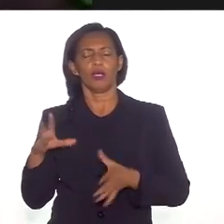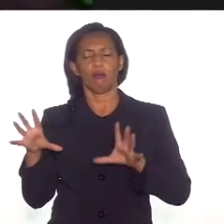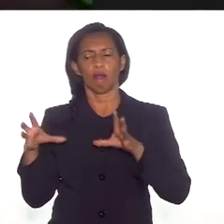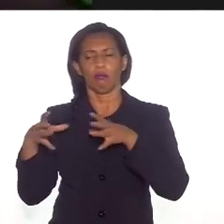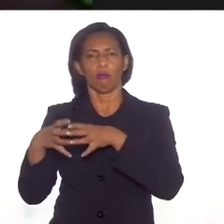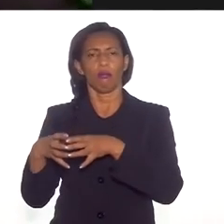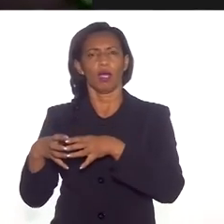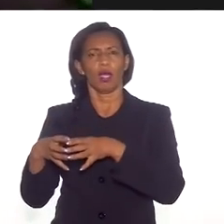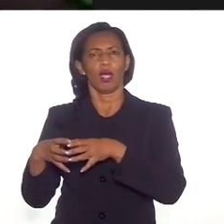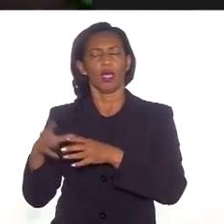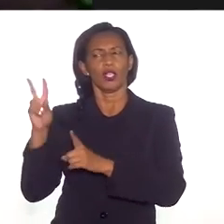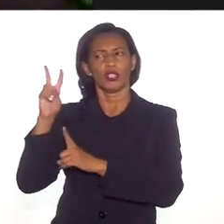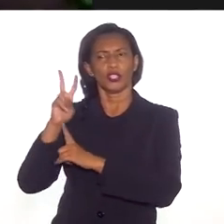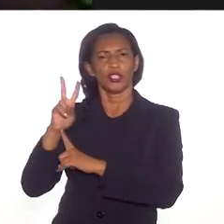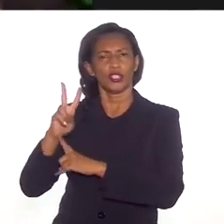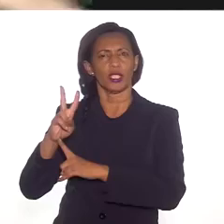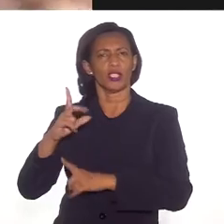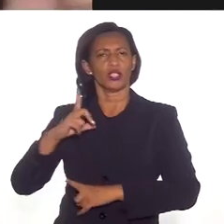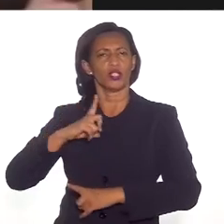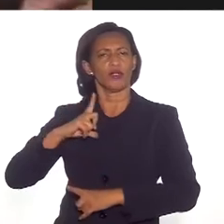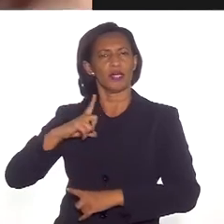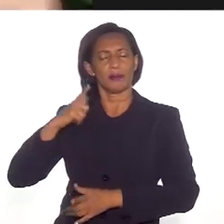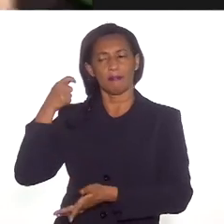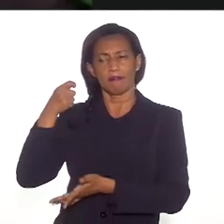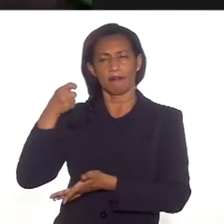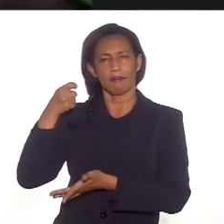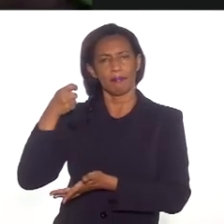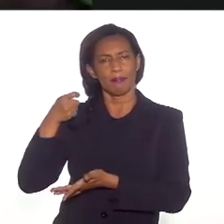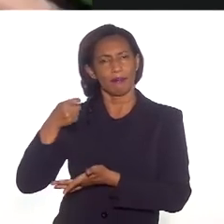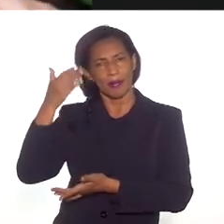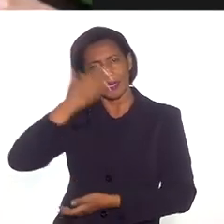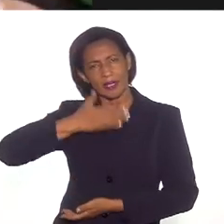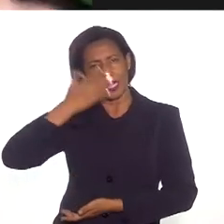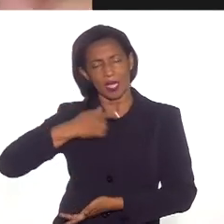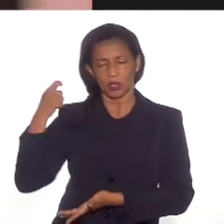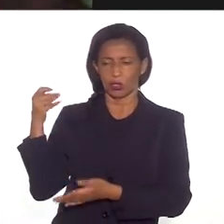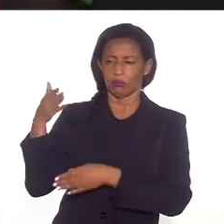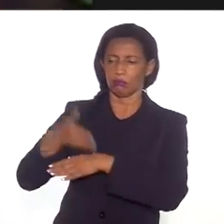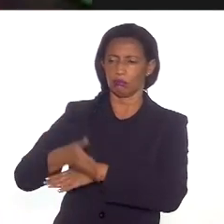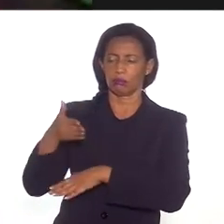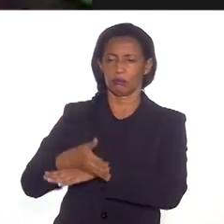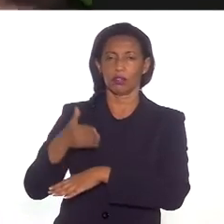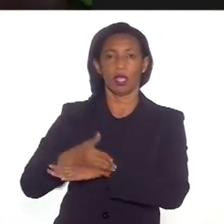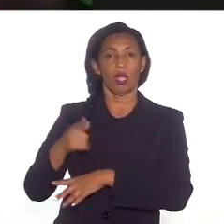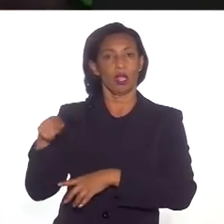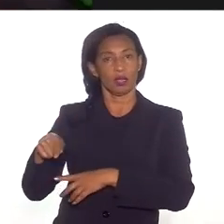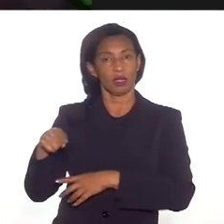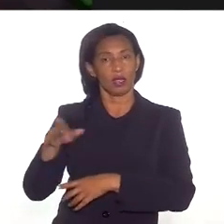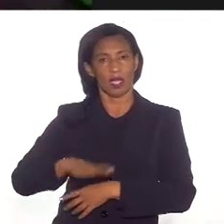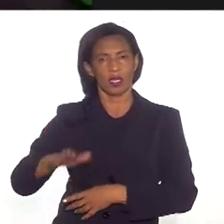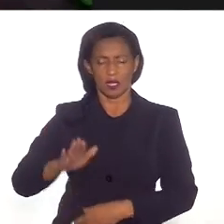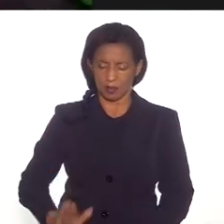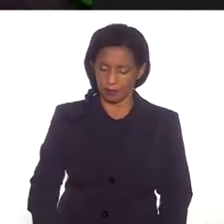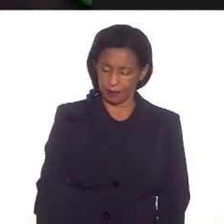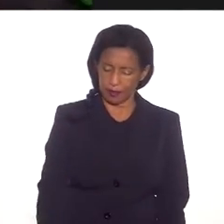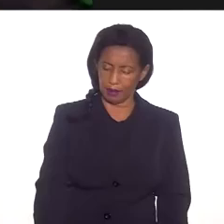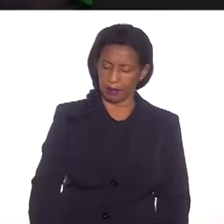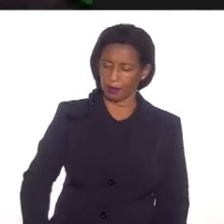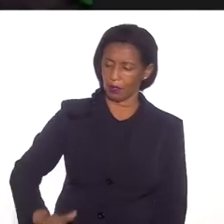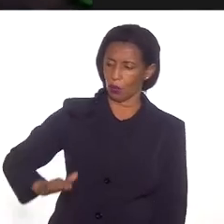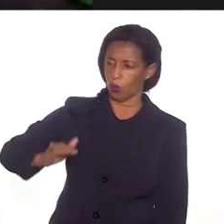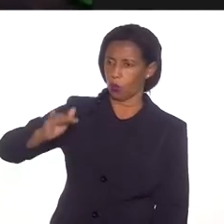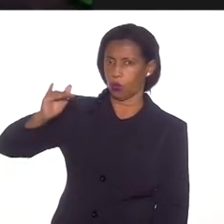indígena estivesse presente em todos os níveis de ensino, da criança pequena até o ensino